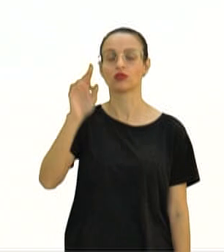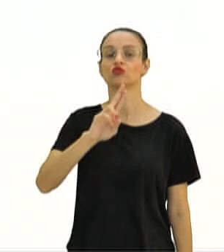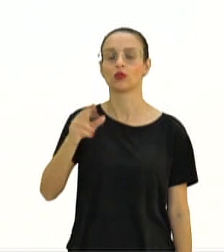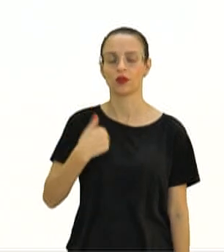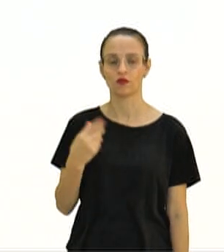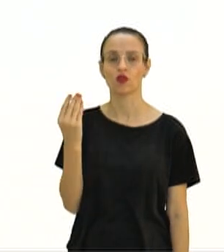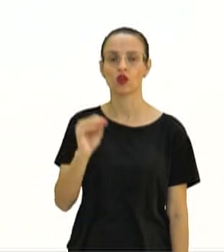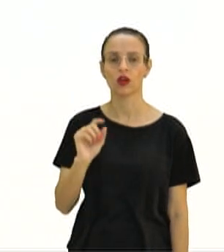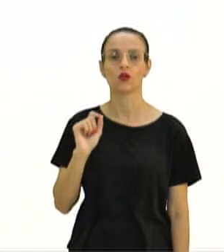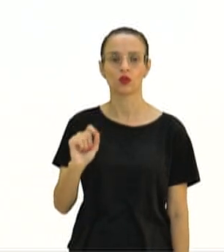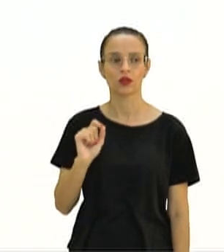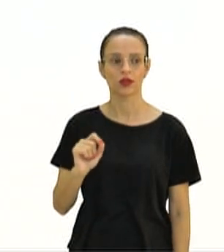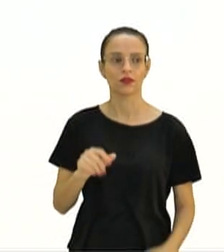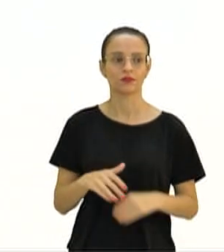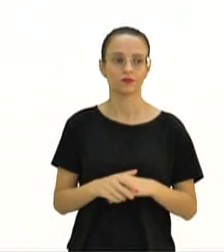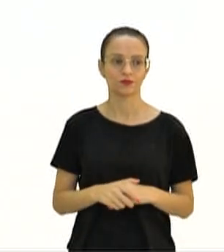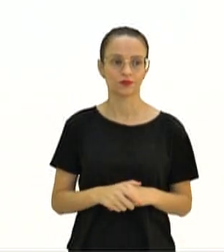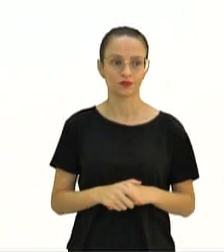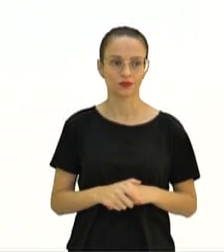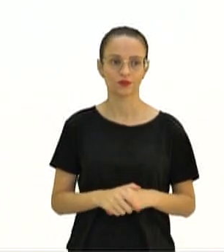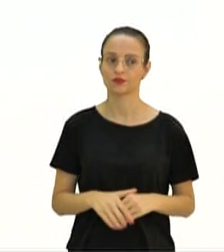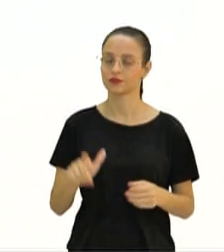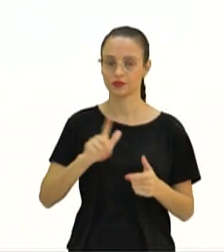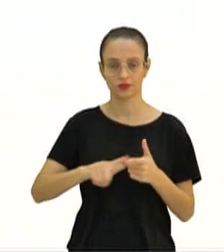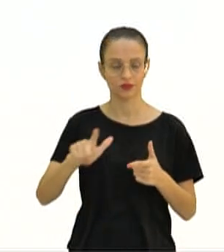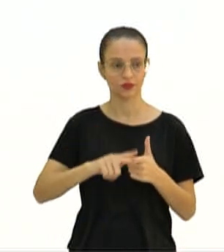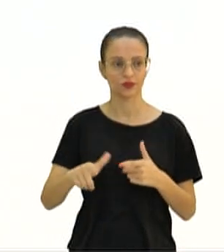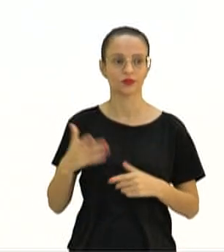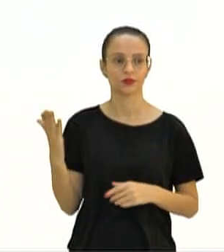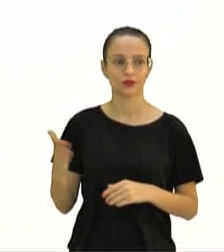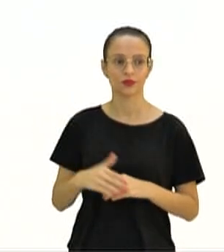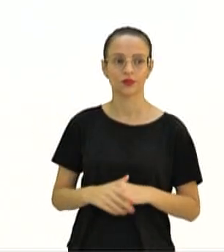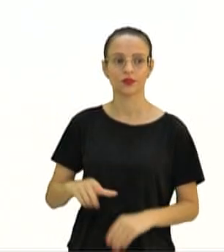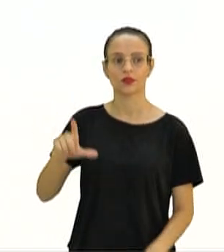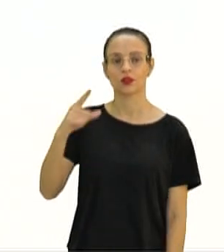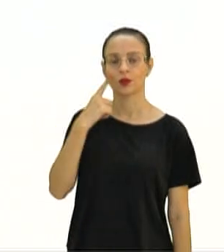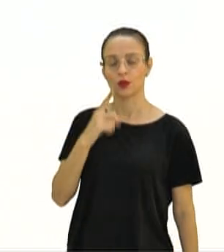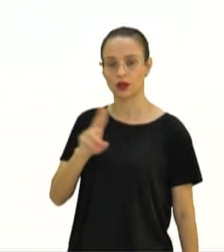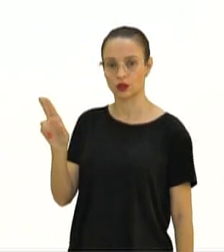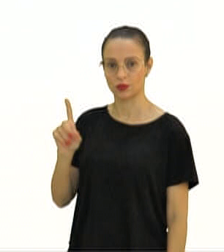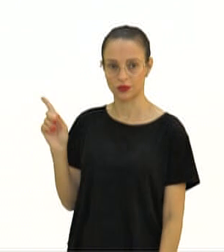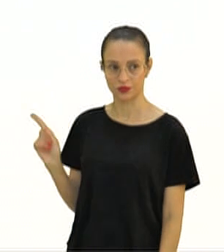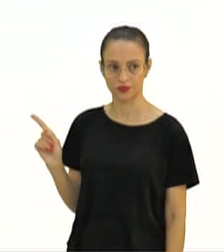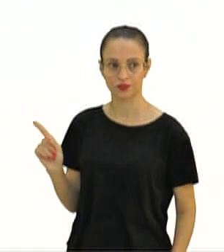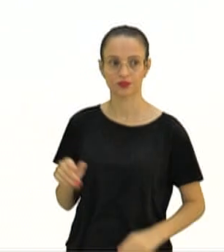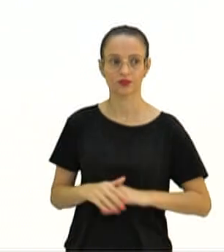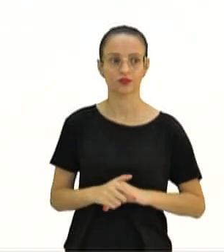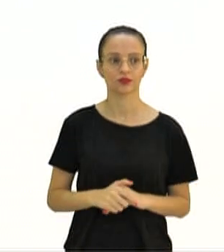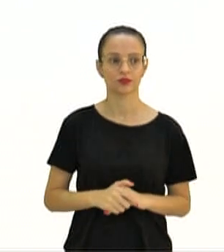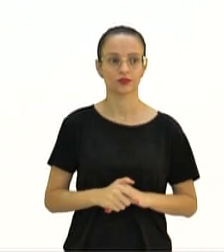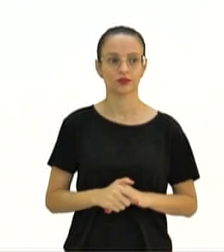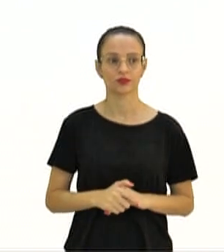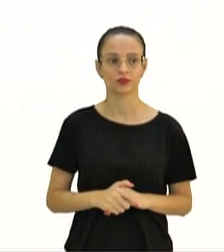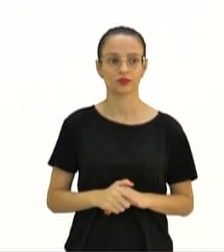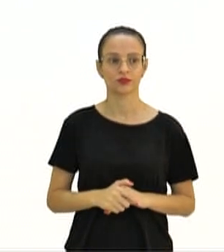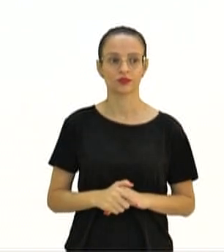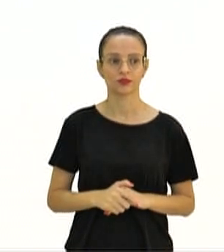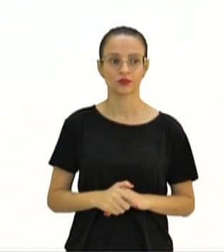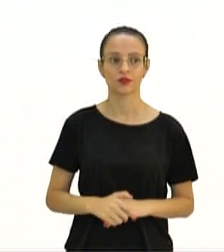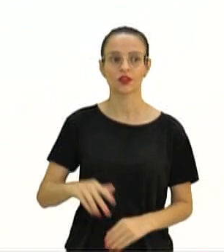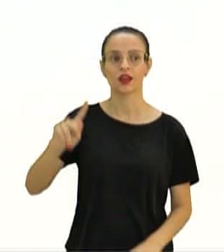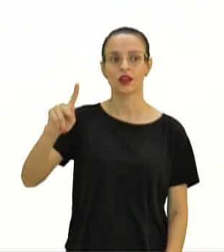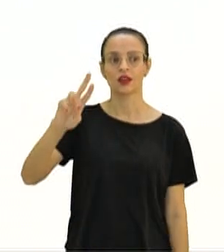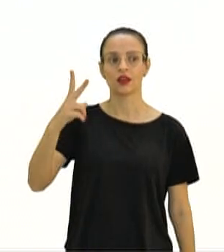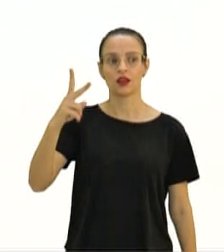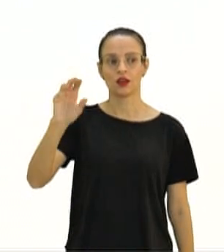colocar? Eu sei só o nome do gênero. Não tem problema. Eu coloquei aqui Loxocellis sp, e aqui eu coloquei Foneutra sp. Foneutra